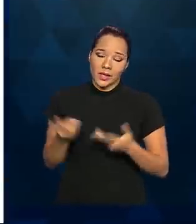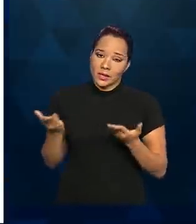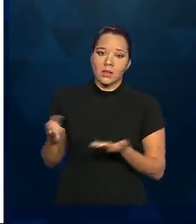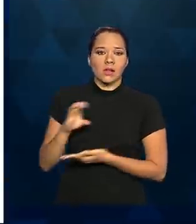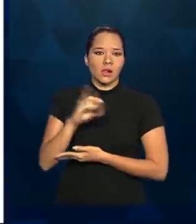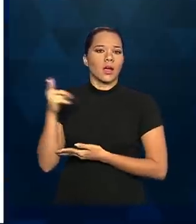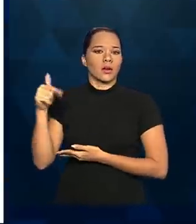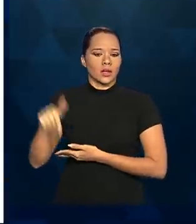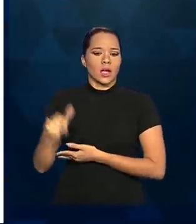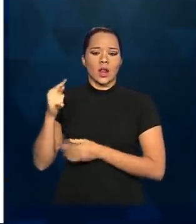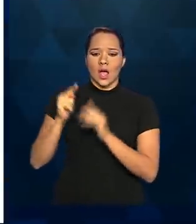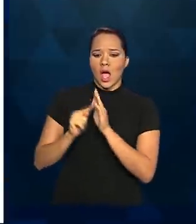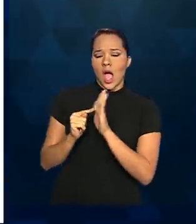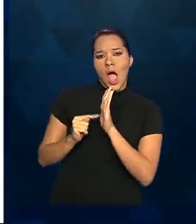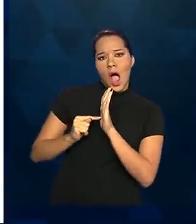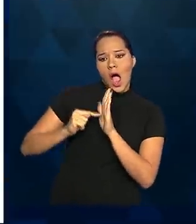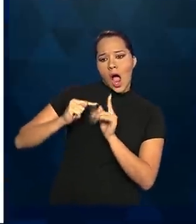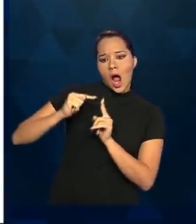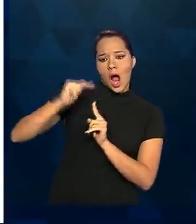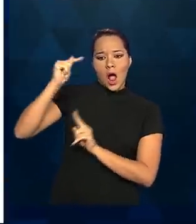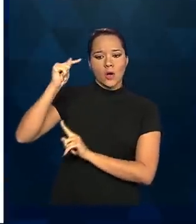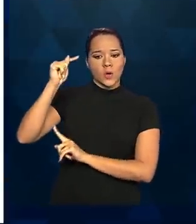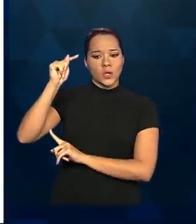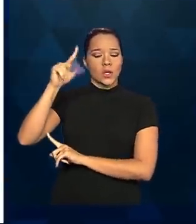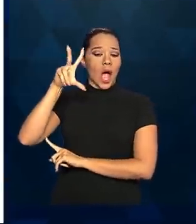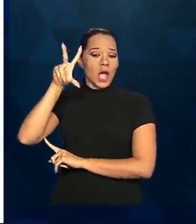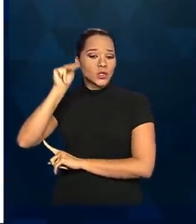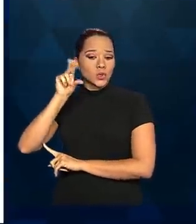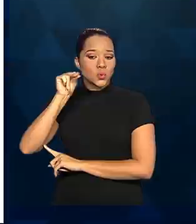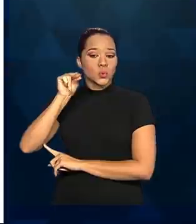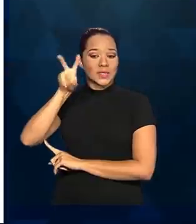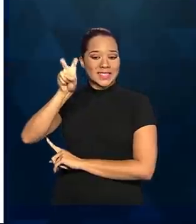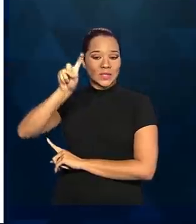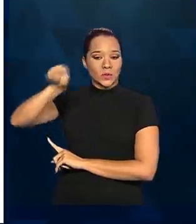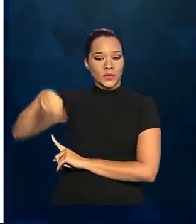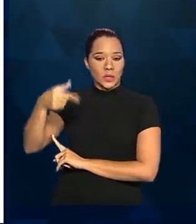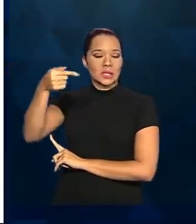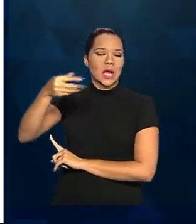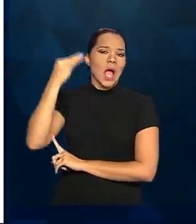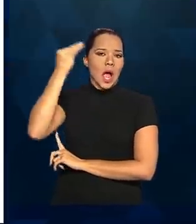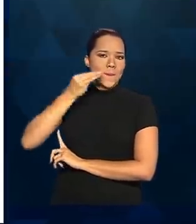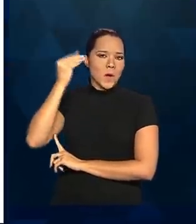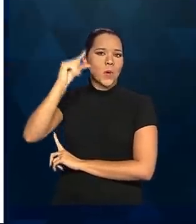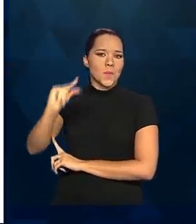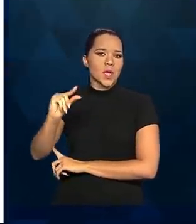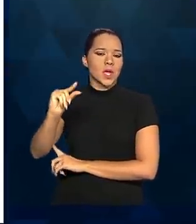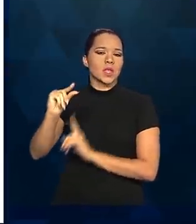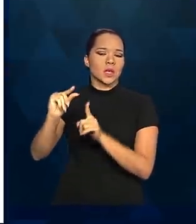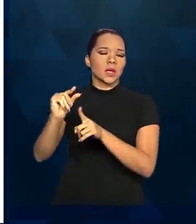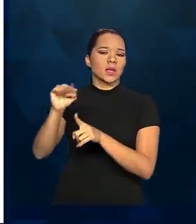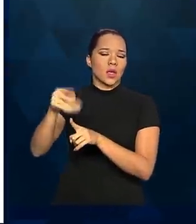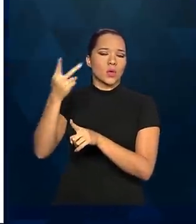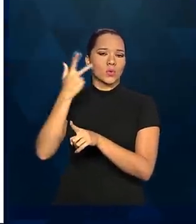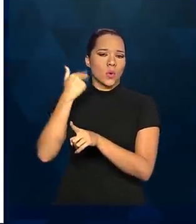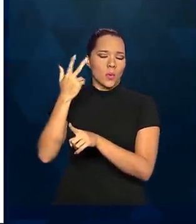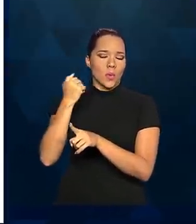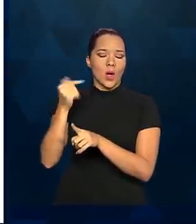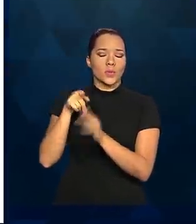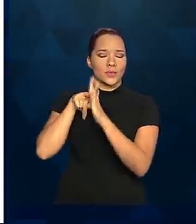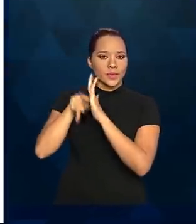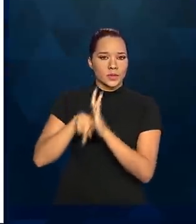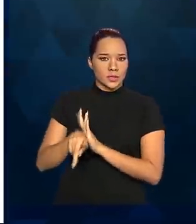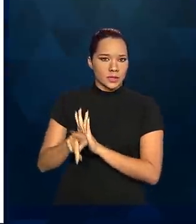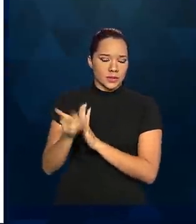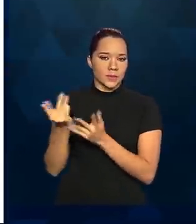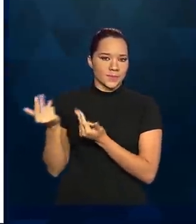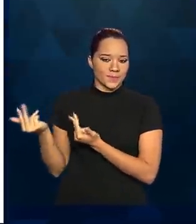aquela barra alta lá de 5,7, ela reflete um tamanho de amostra pequena, numa flutuação amostral que é comum numa pesquisa como